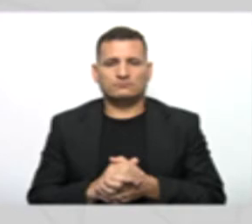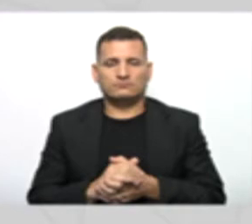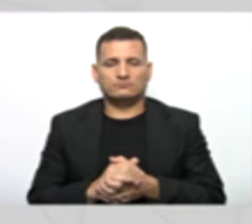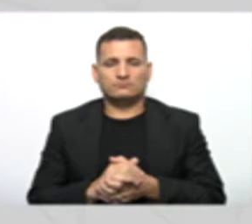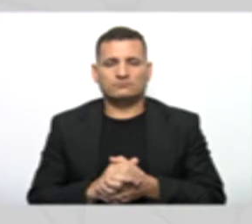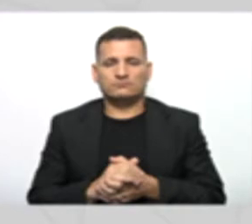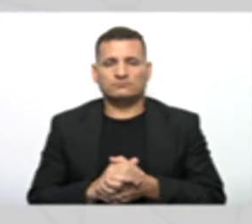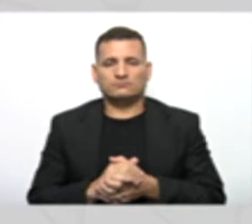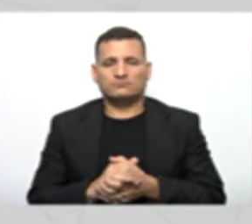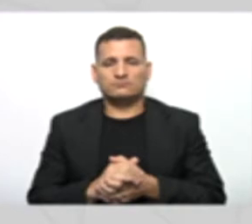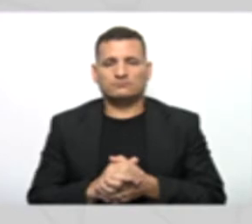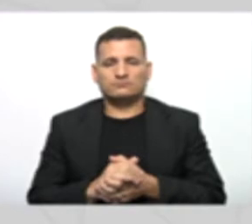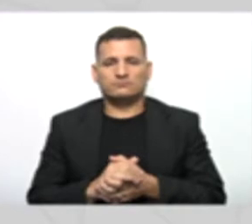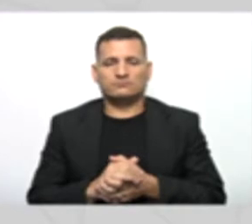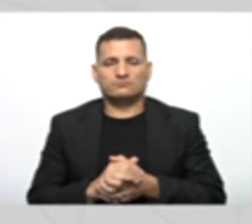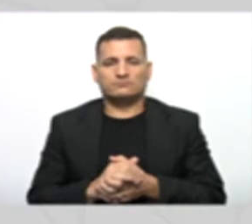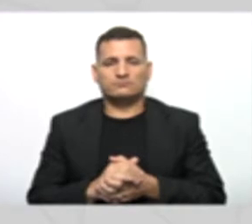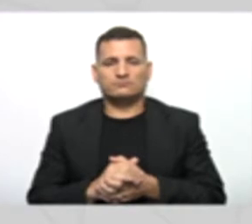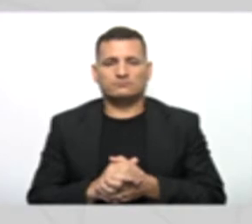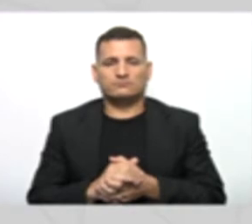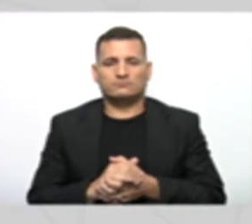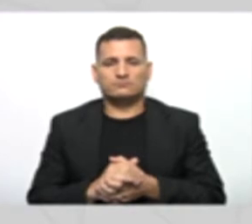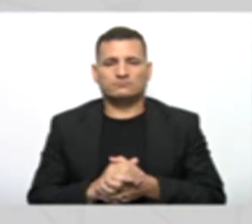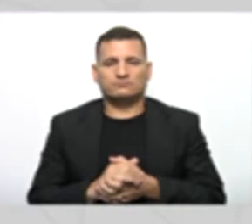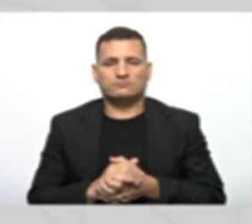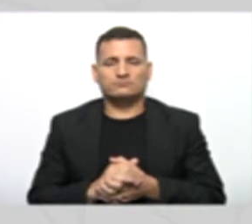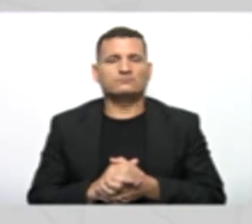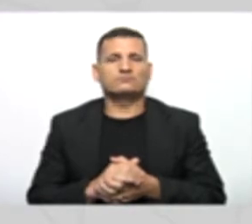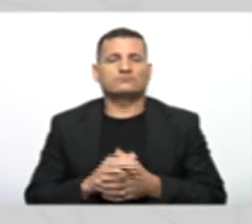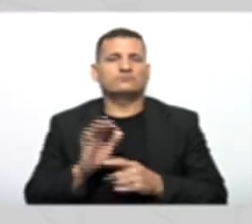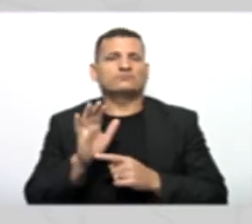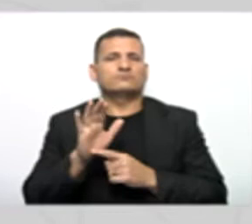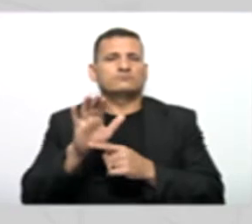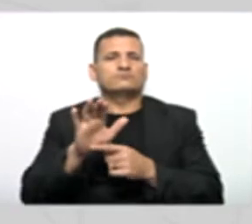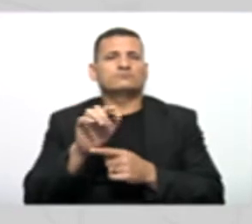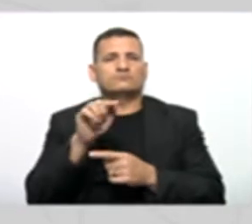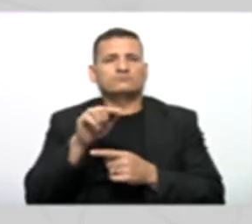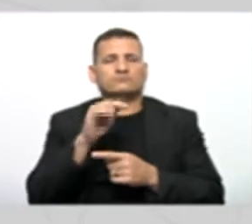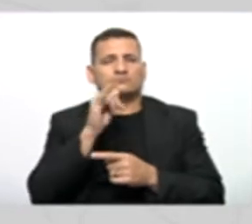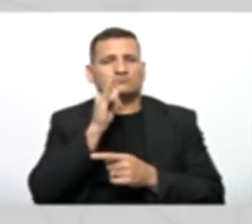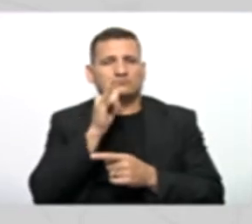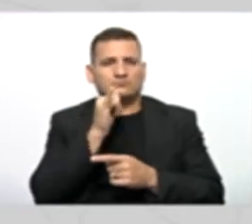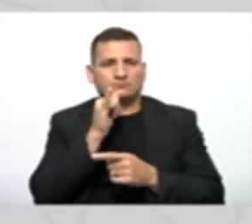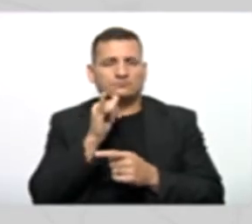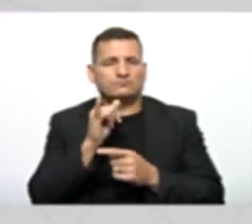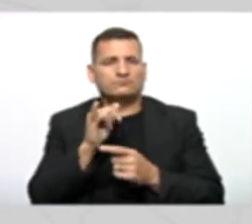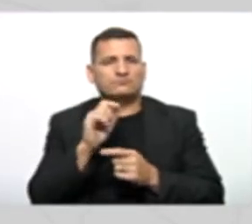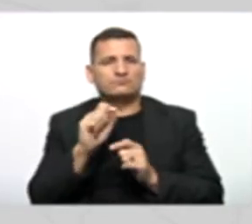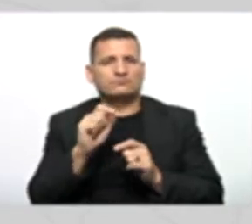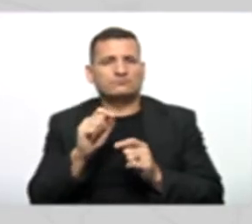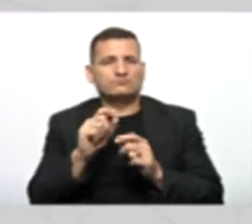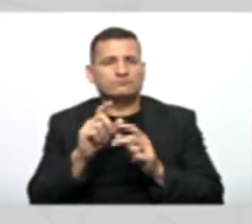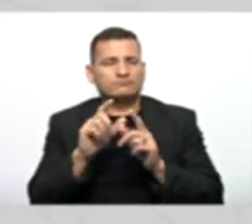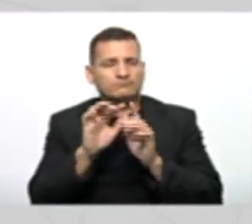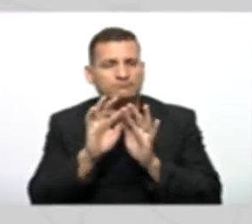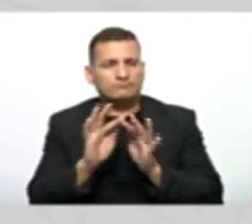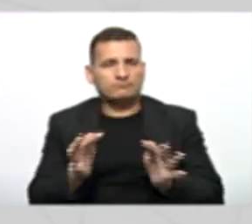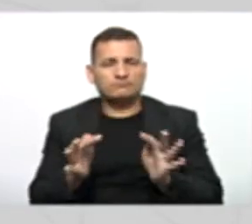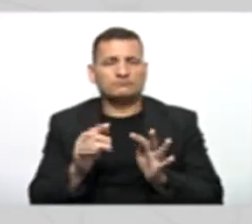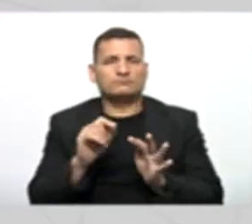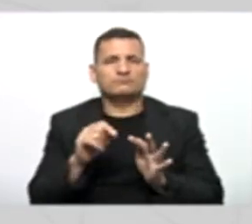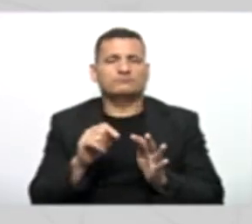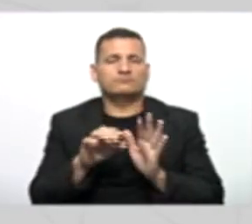muito bem colocado, professor. Então, nós estamos fazendo essa exemplificação para simplificar esse conceito de herança,